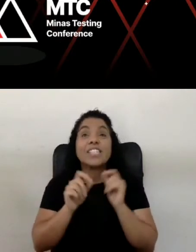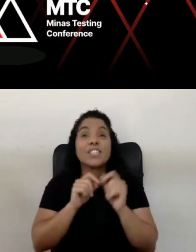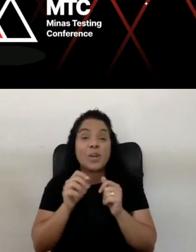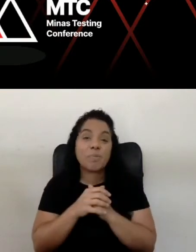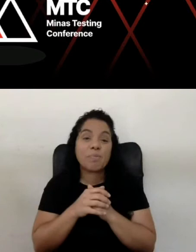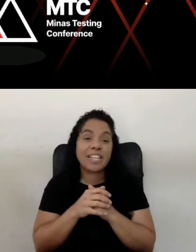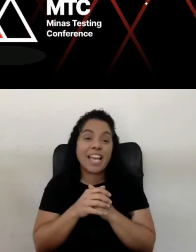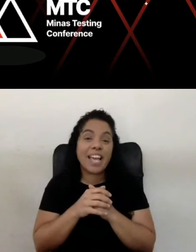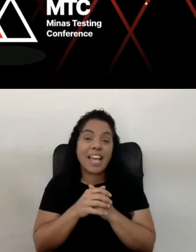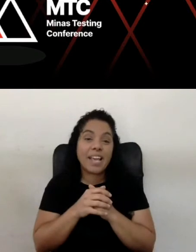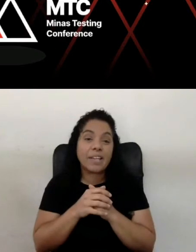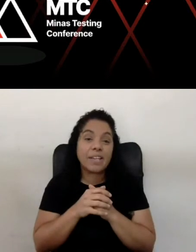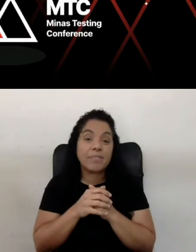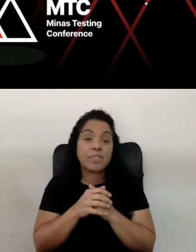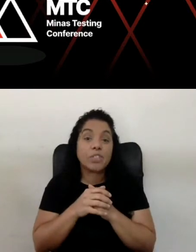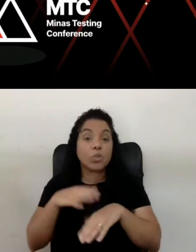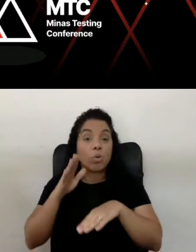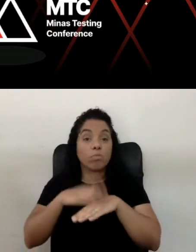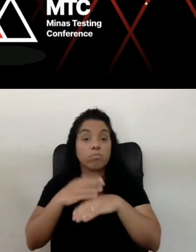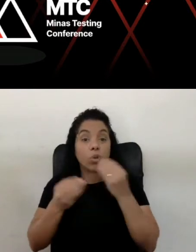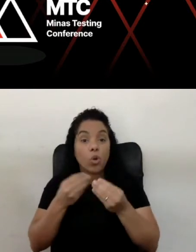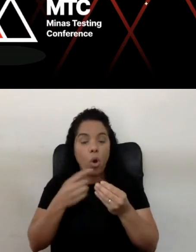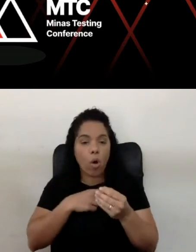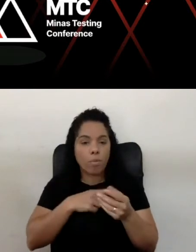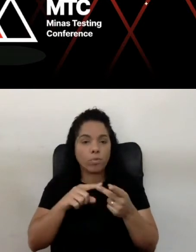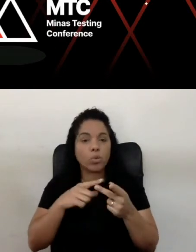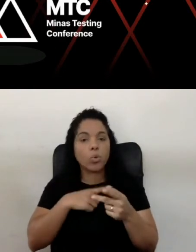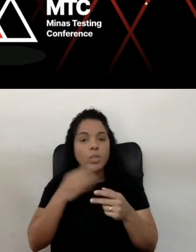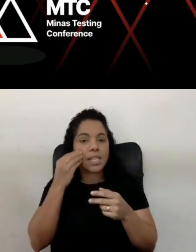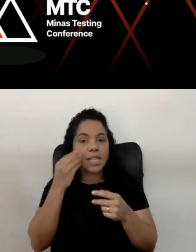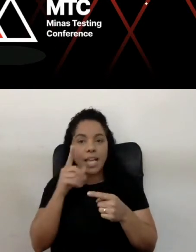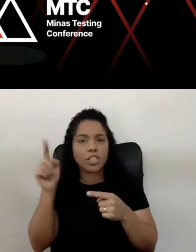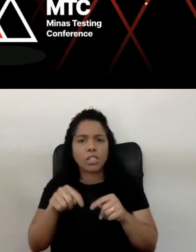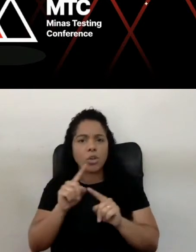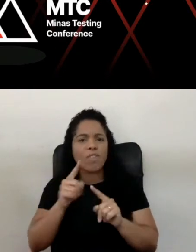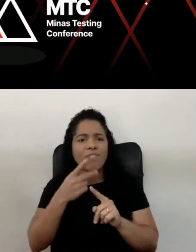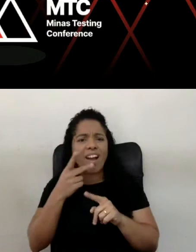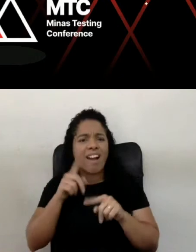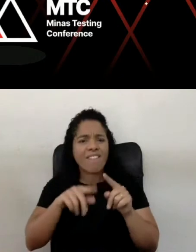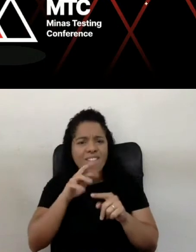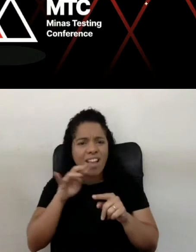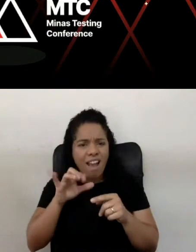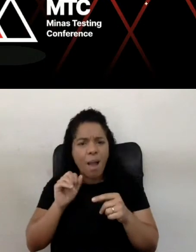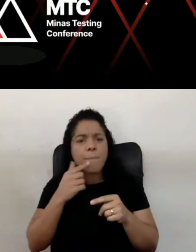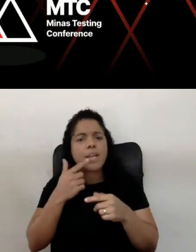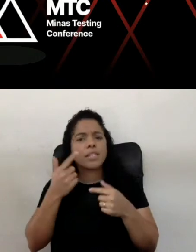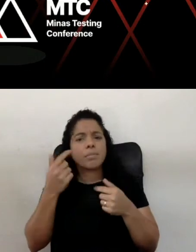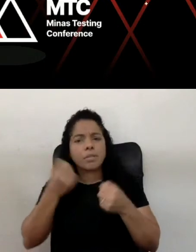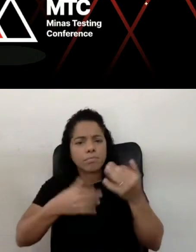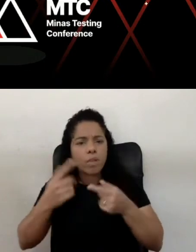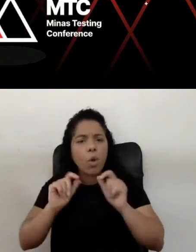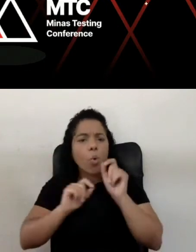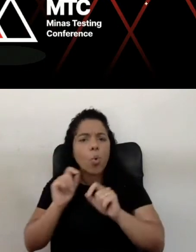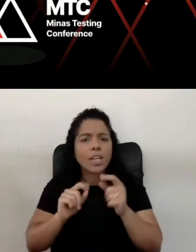sobre do manual ao continuous testes. Então, eu não vim aqui falar de ferramentas, mas vim falar bastante sobre até o